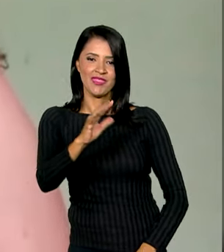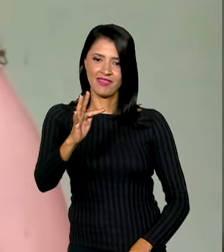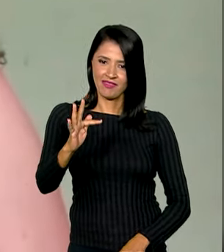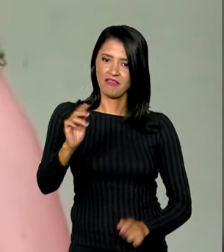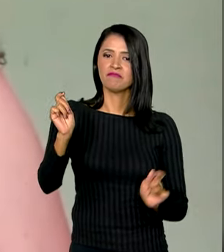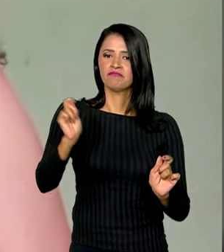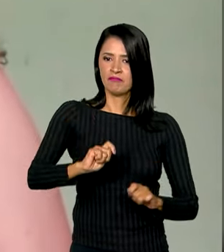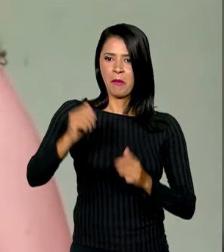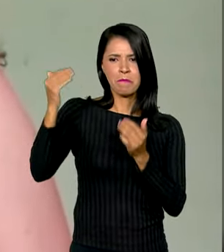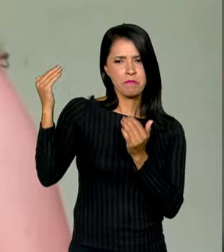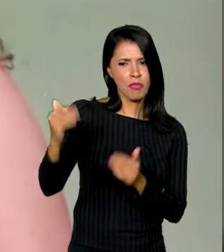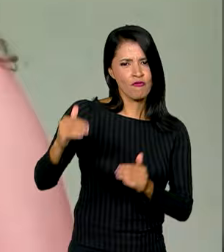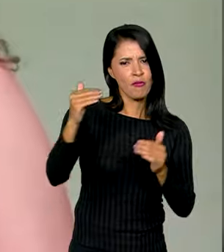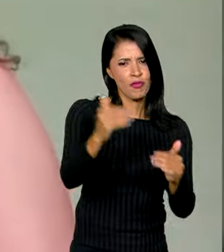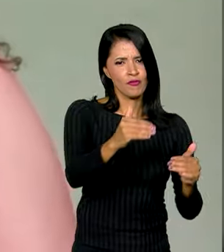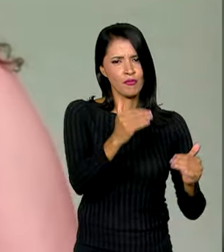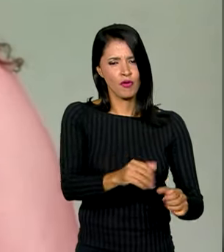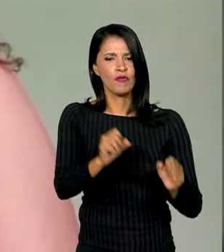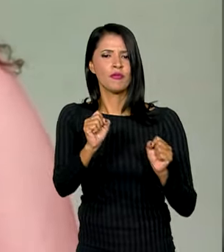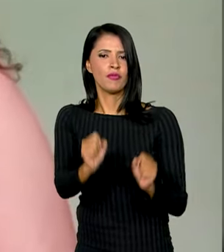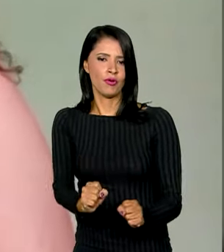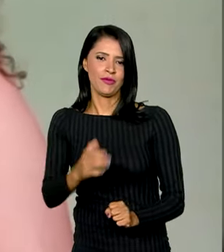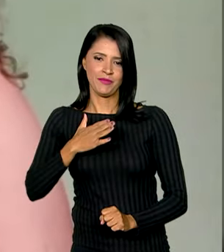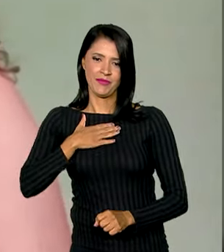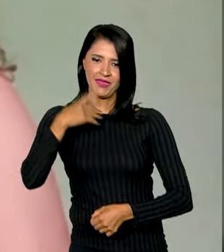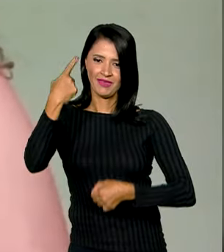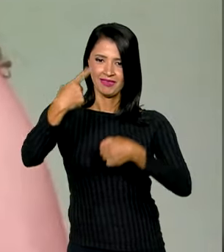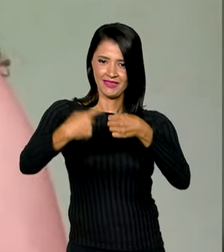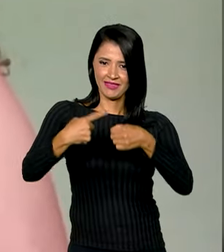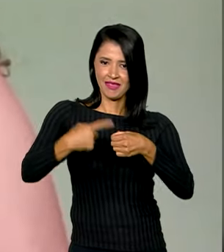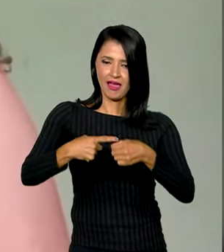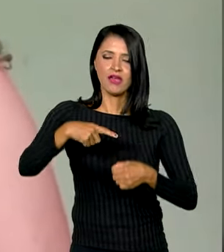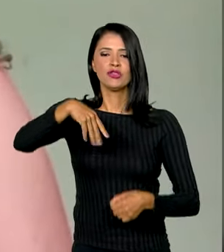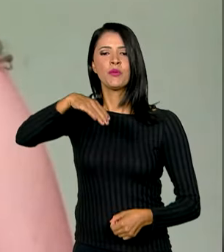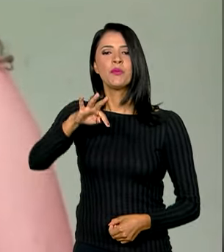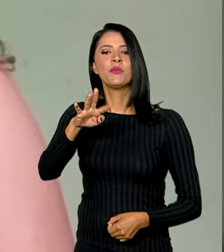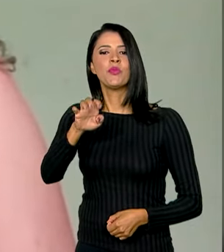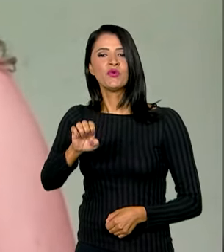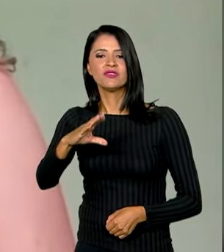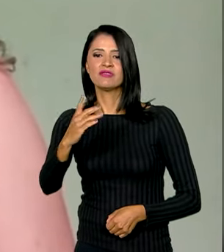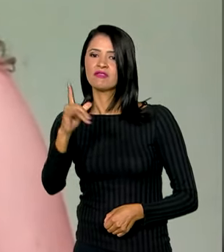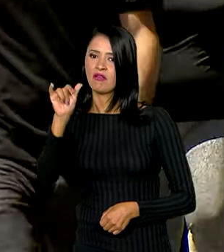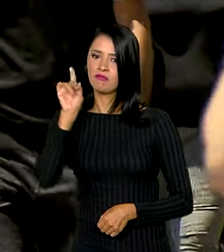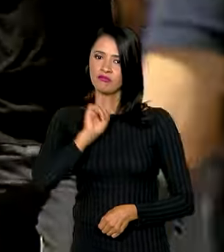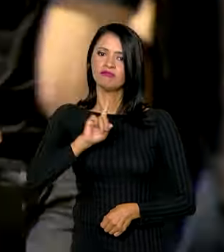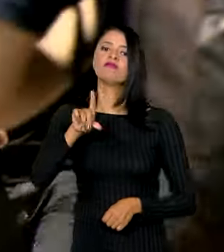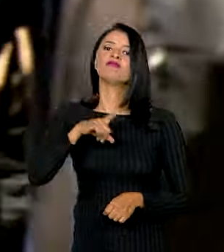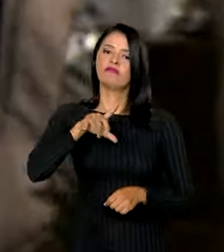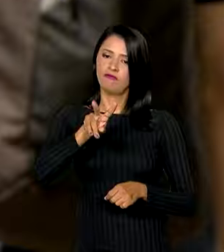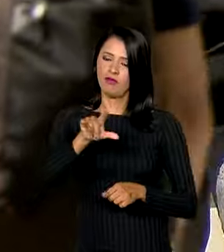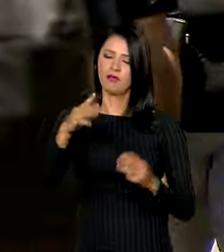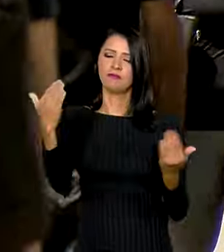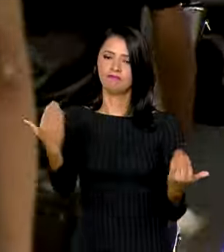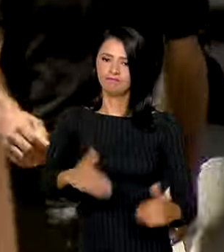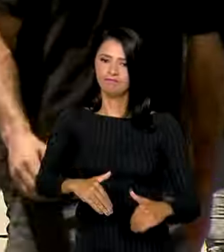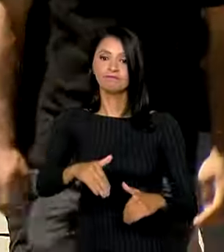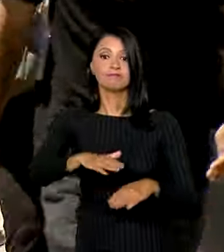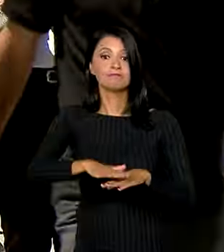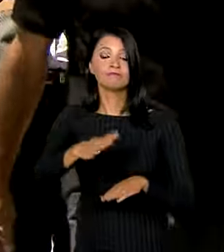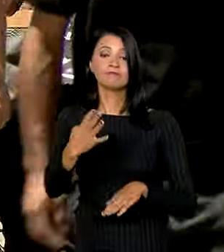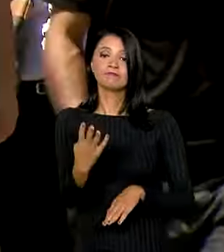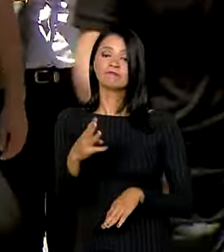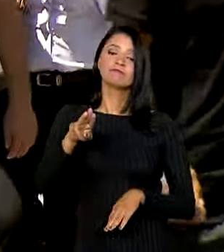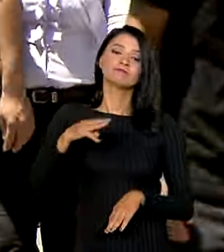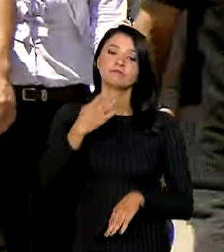ter provas. A minha cidade mesmo, Montes Claros, vai haver prova desse concurso. Mais de 3 milhões de